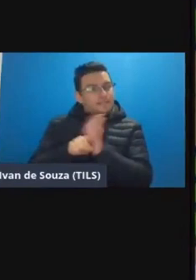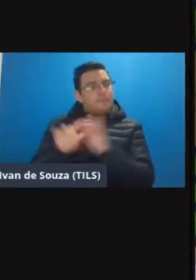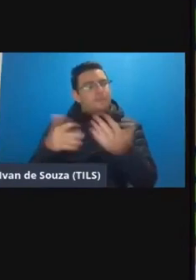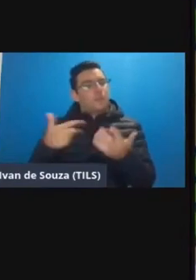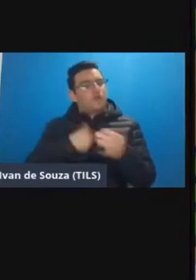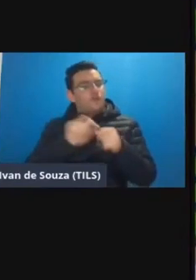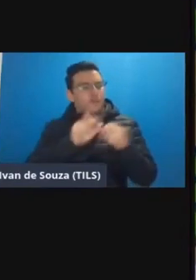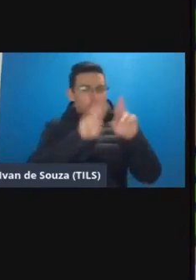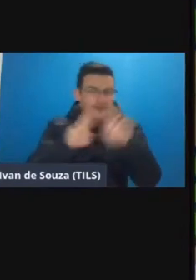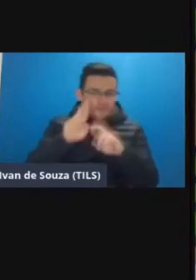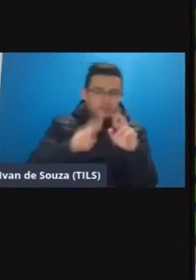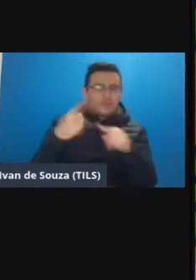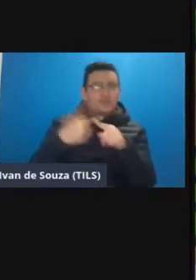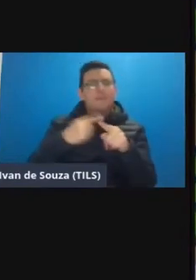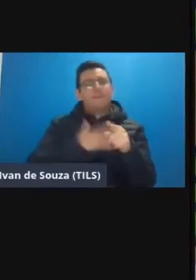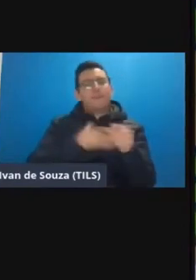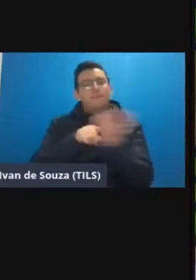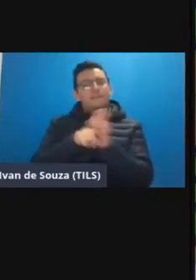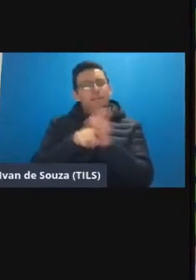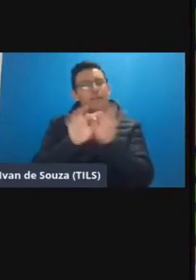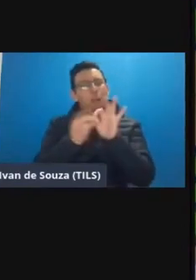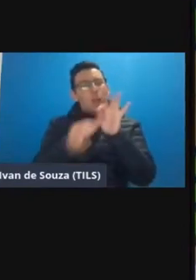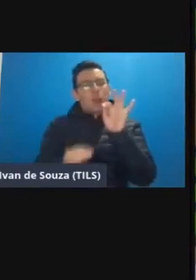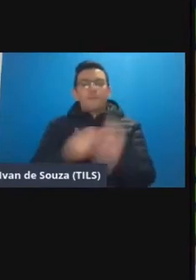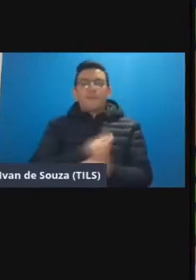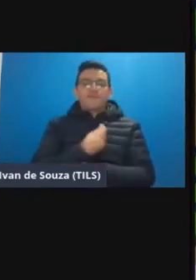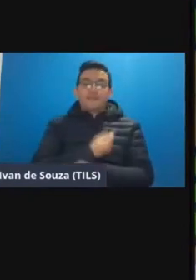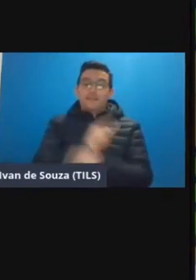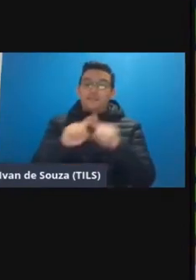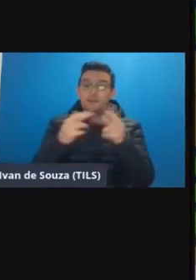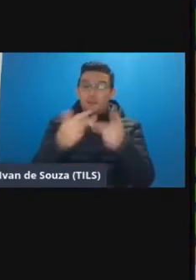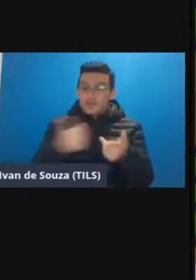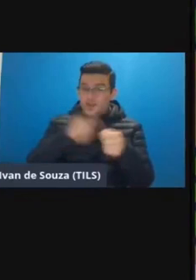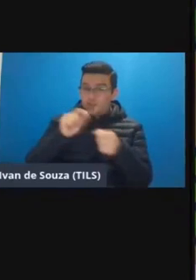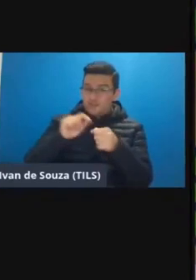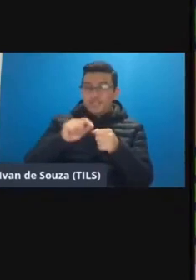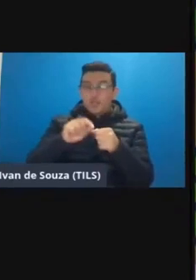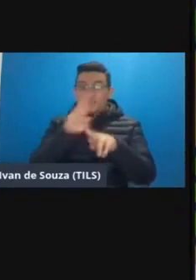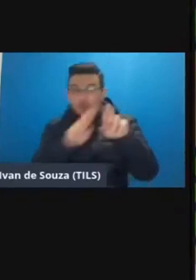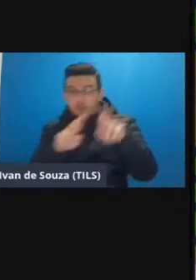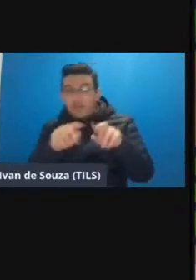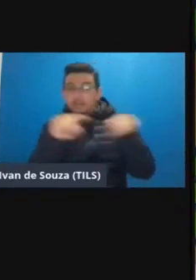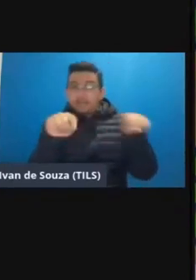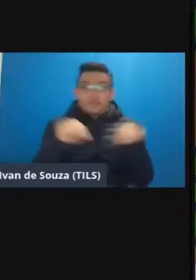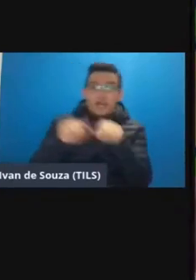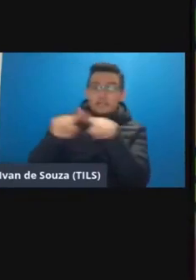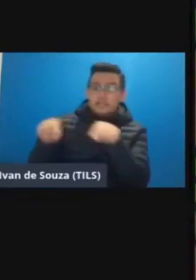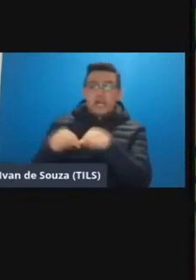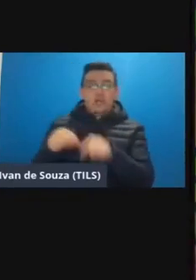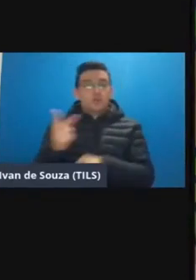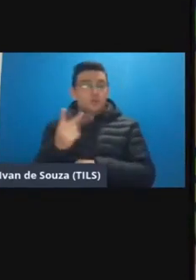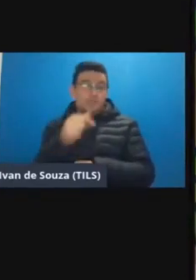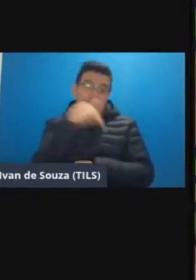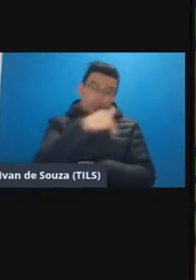observação minha pesquisa ela é imensa né ela é uma pesquisa para a vida mas um dos pontos que eu fiz foi observar duas salas de aula e a uma sala de aula